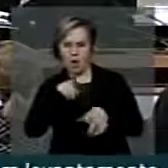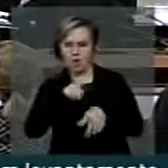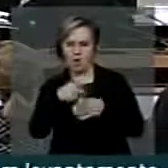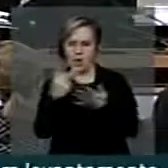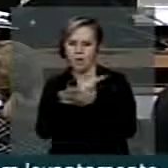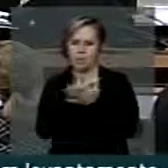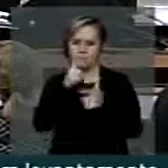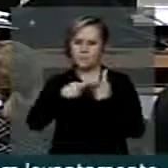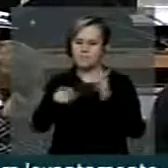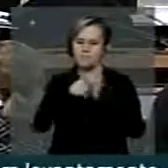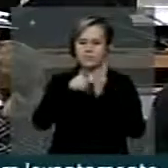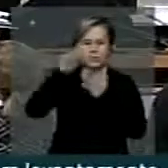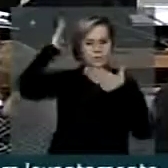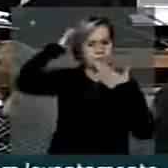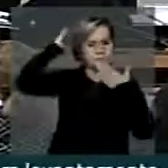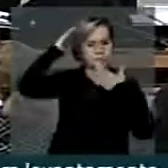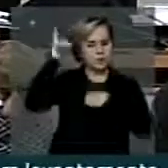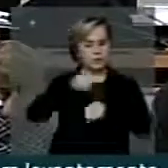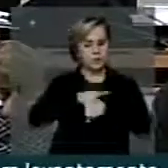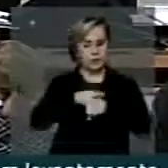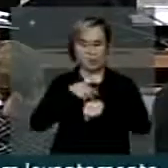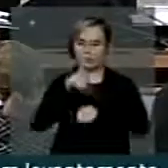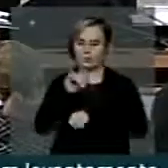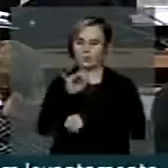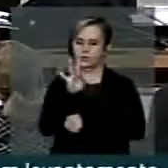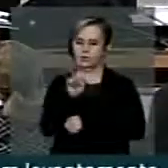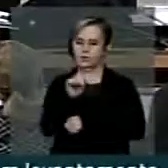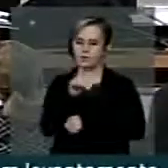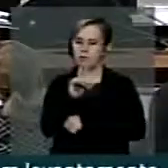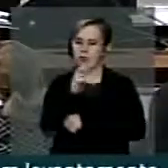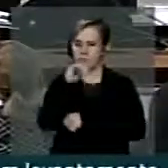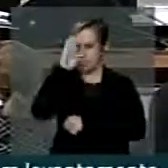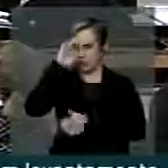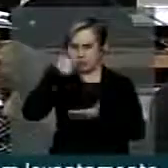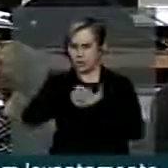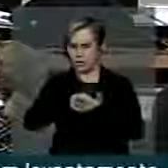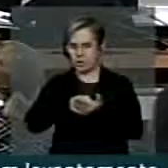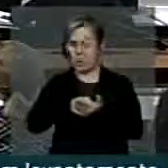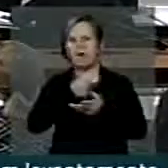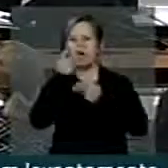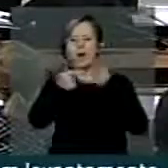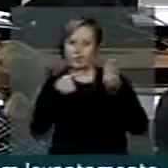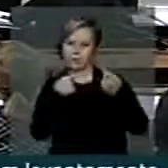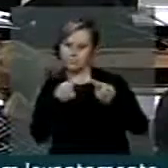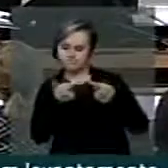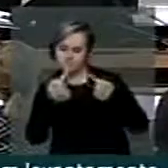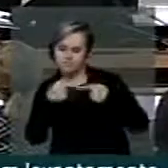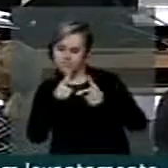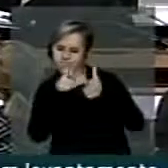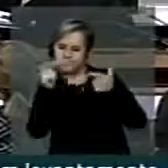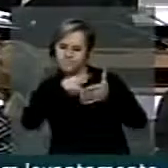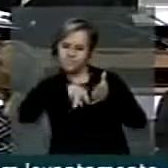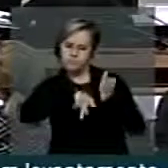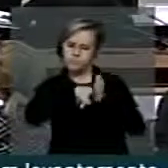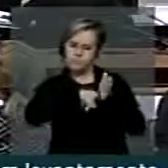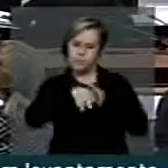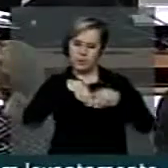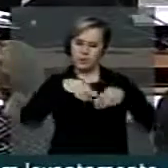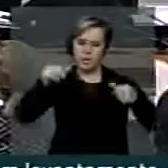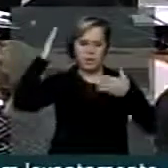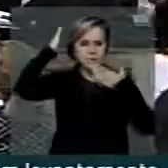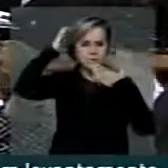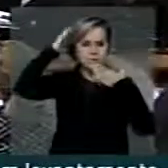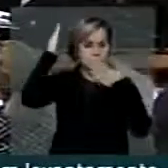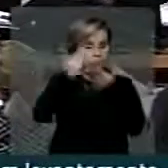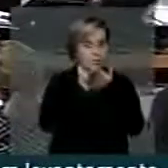Os documentos sinalizam que as irregularidades no avanço sobre terras indígenas tiveram